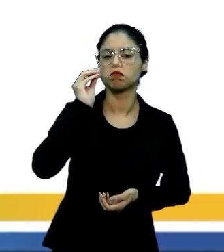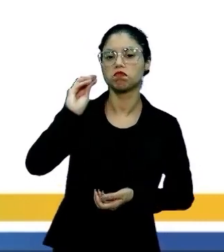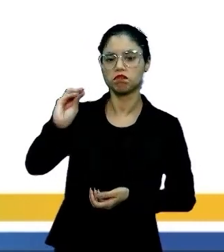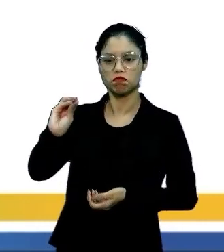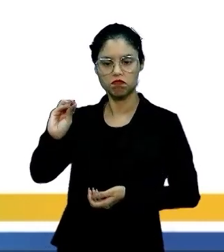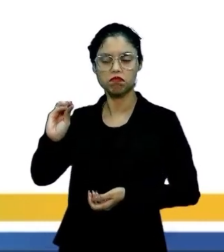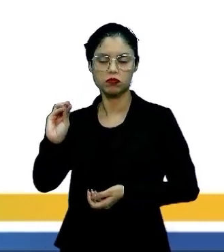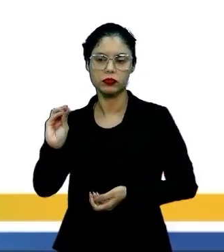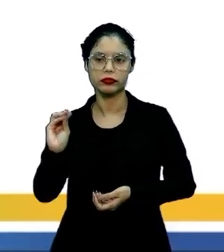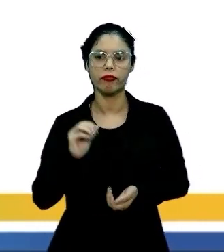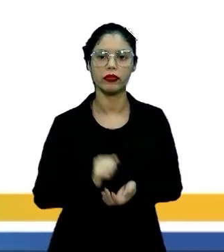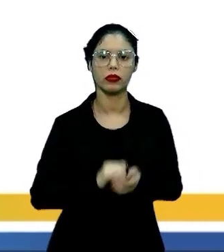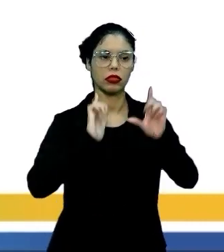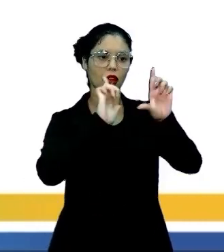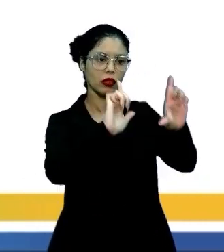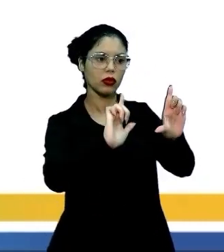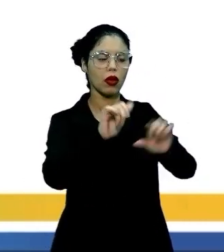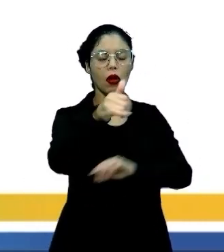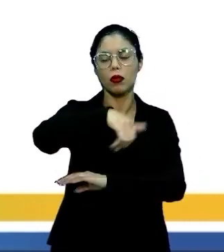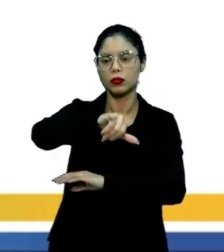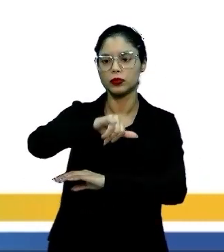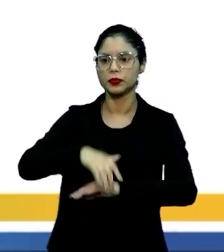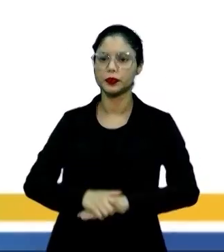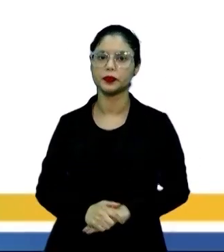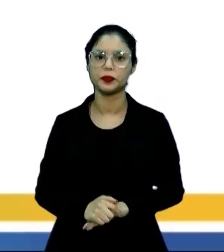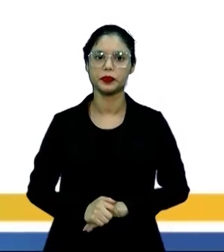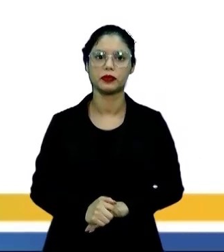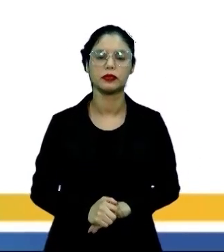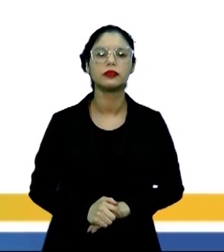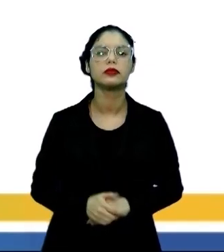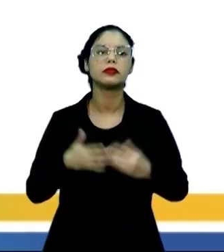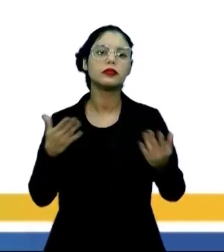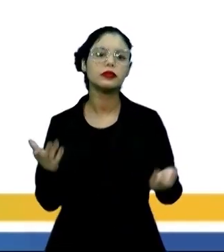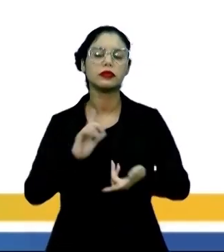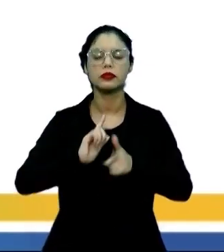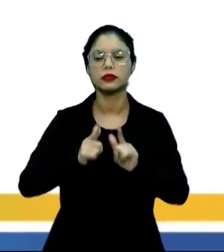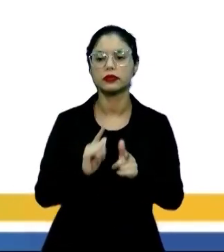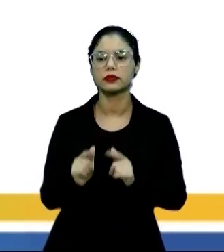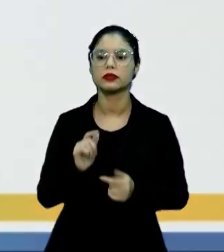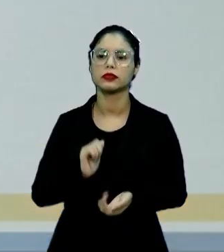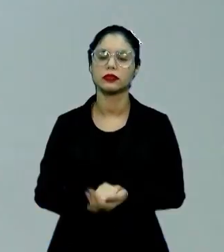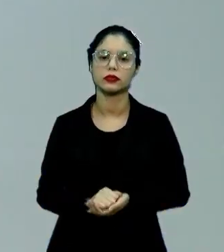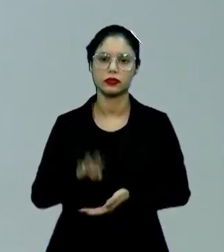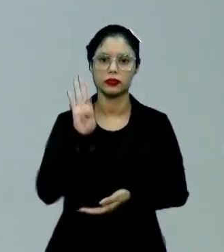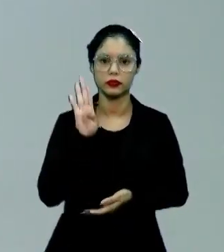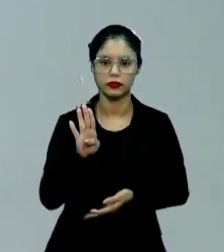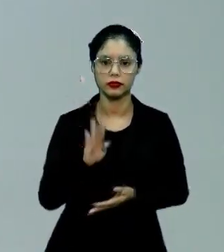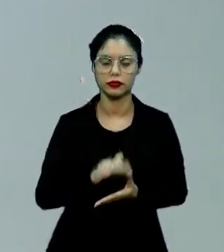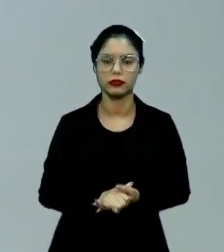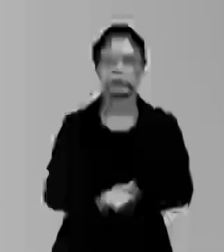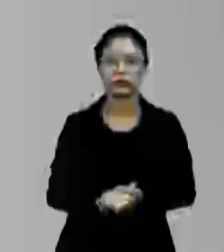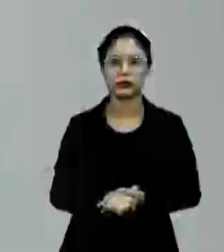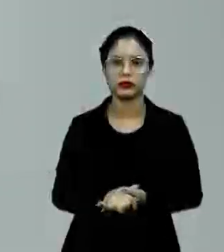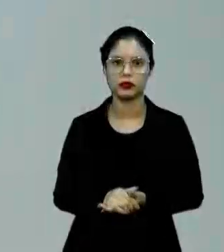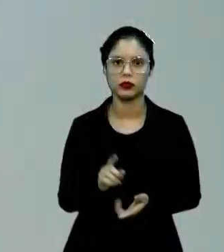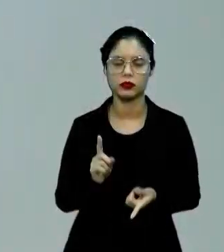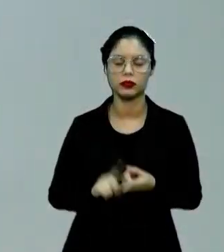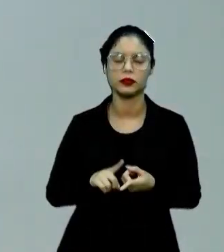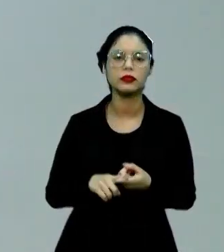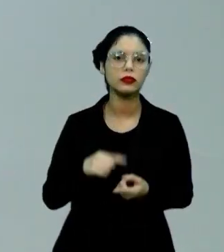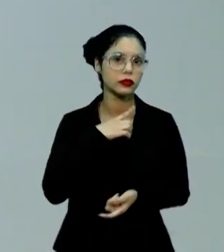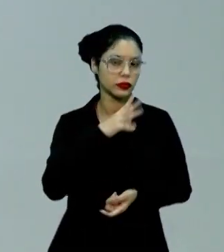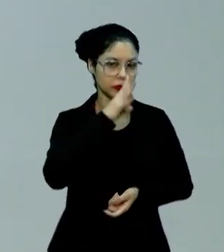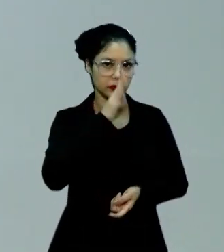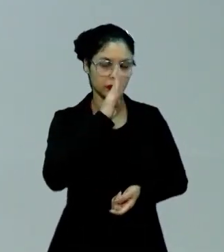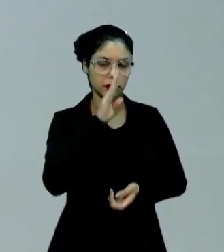contemplado com um retrato a olho. Então pessoal a nossa alternativa aqui é a letra B porque nós temos uma